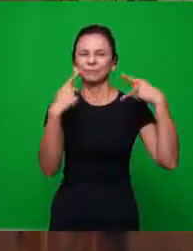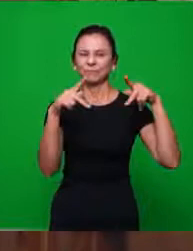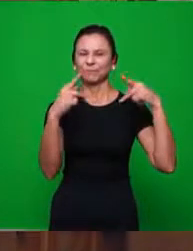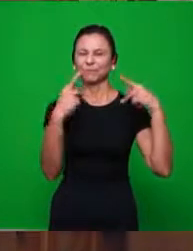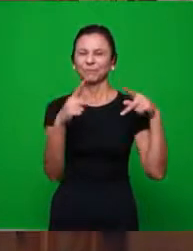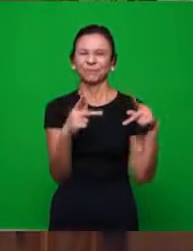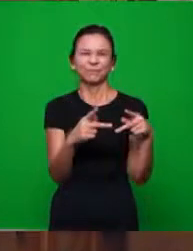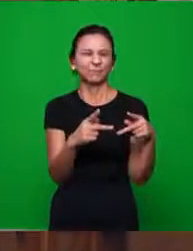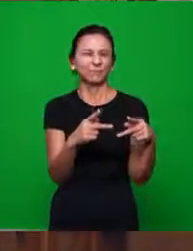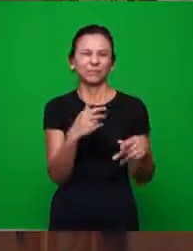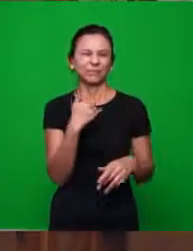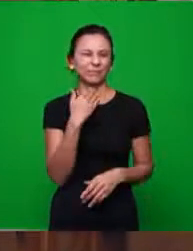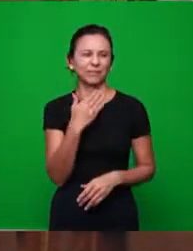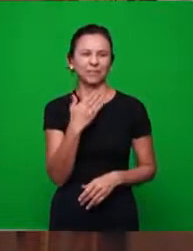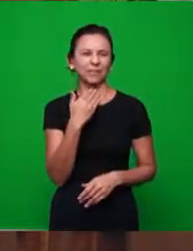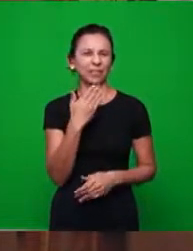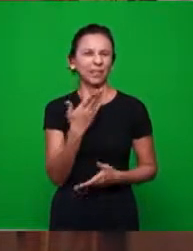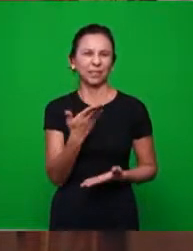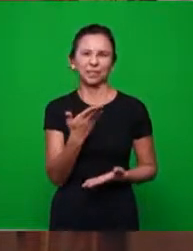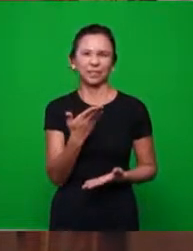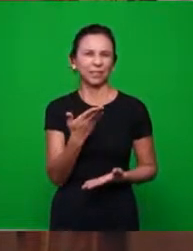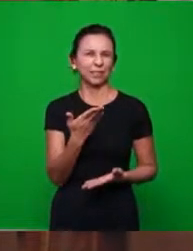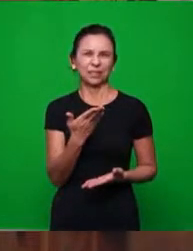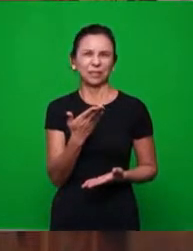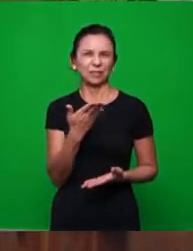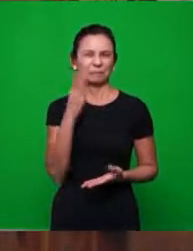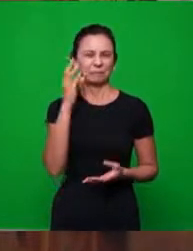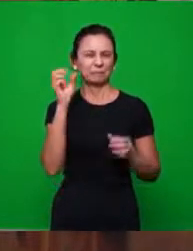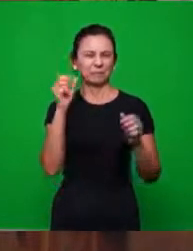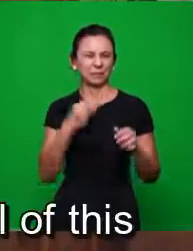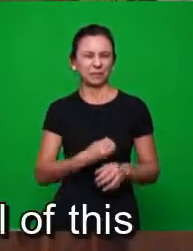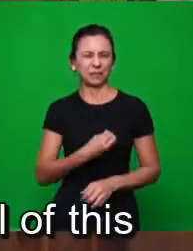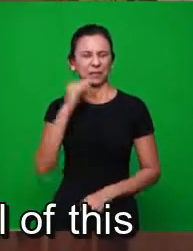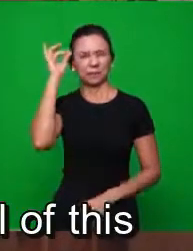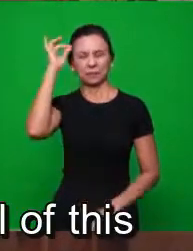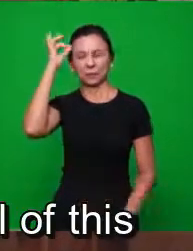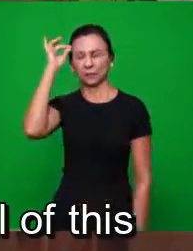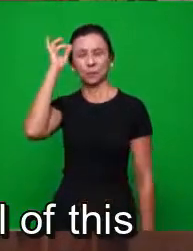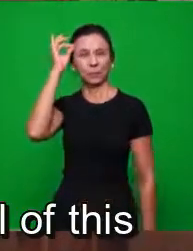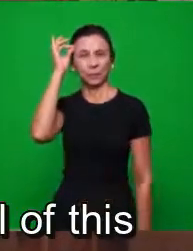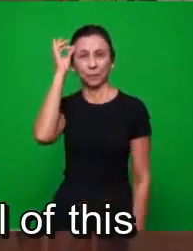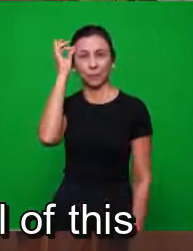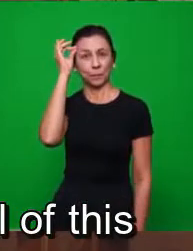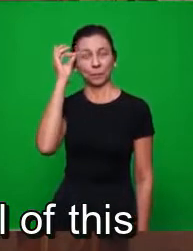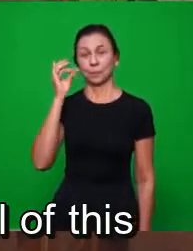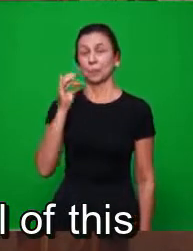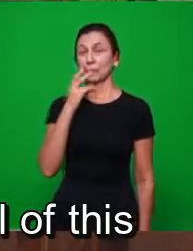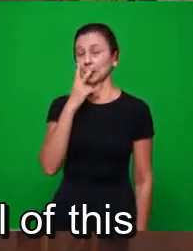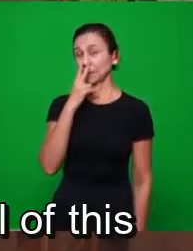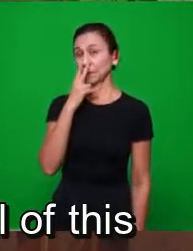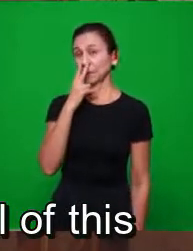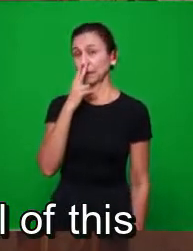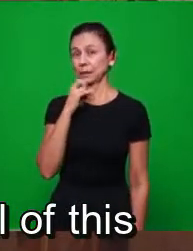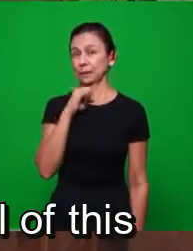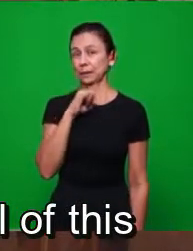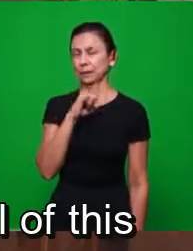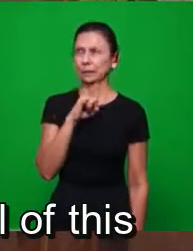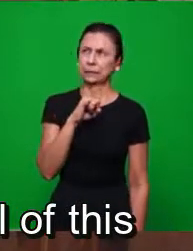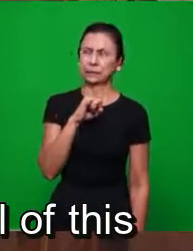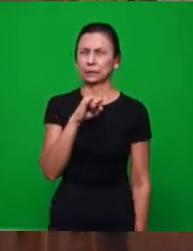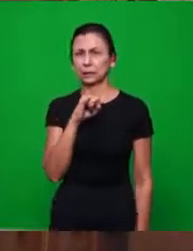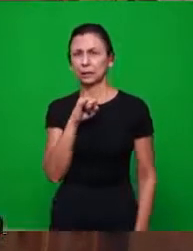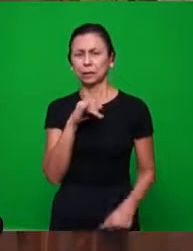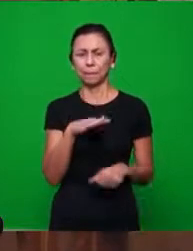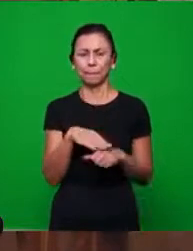tinha nada a ver com o lado espiritual. O que parece que se dava melhor